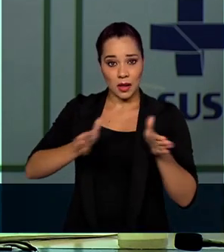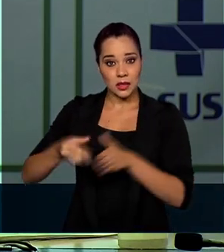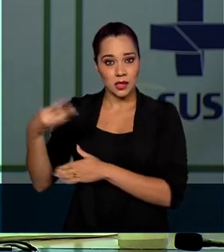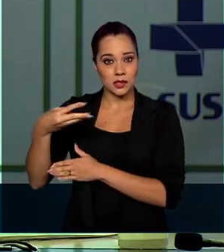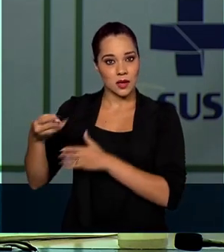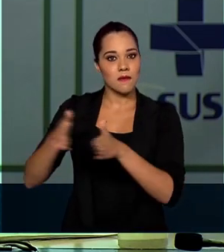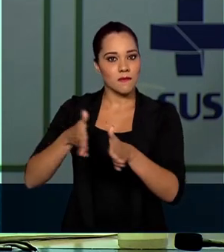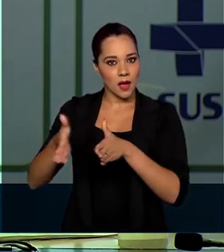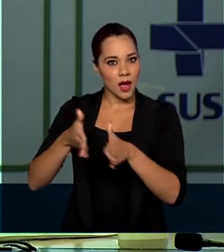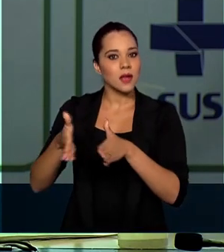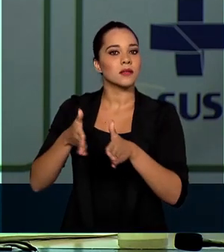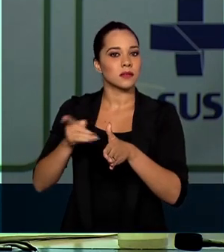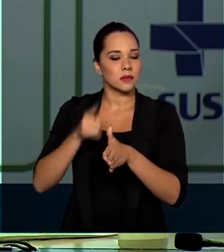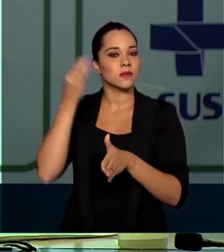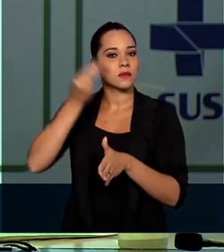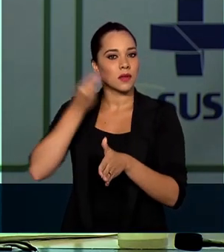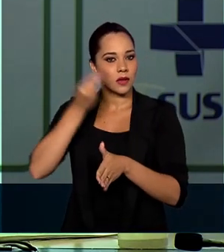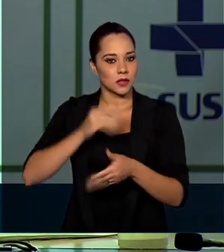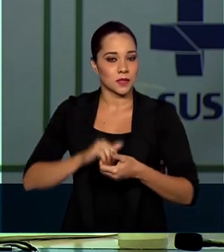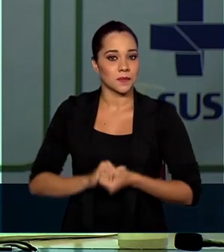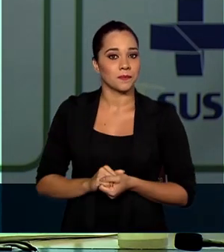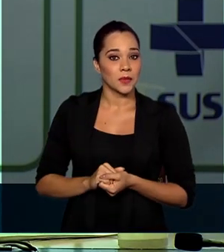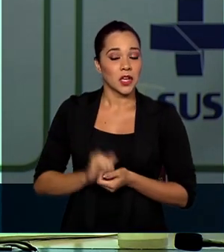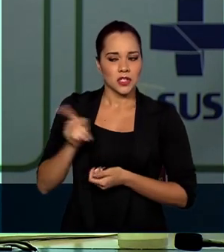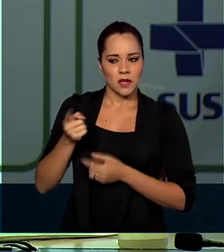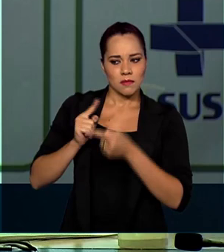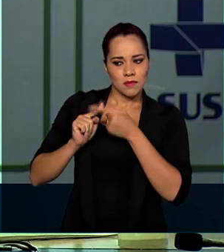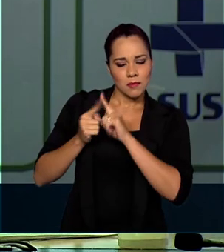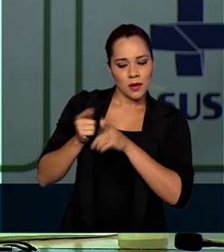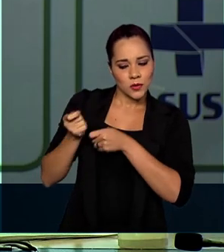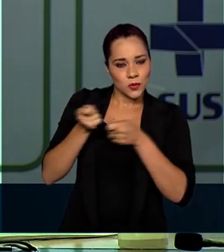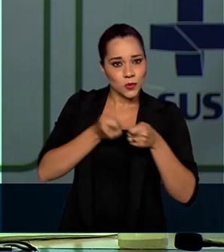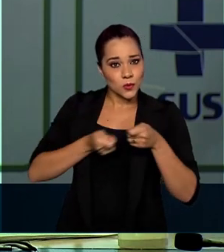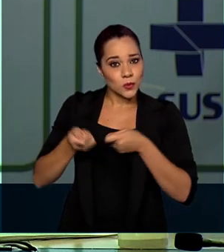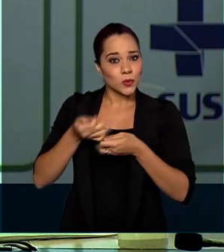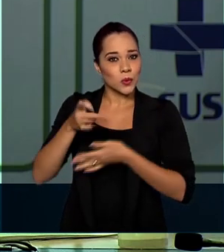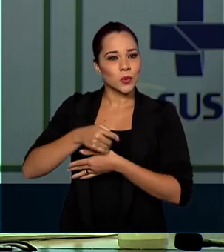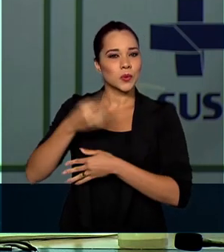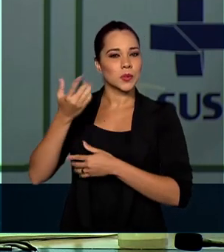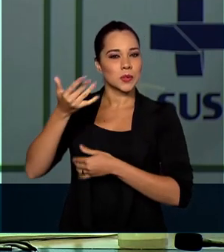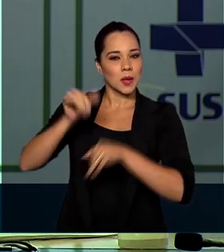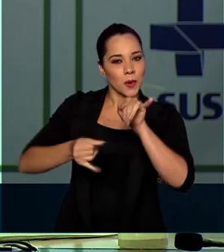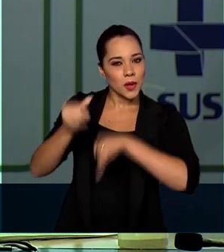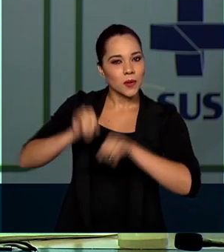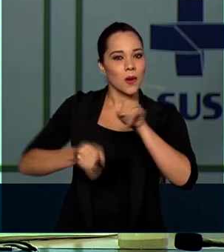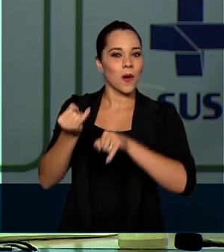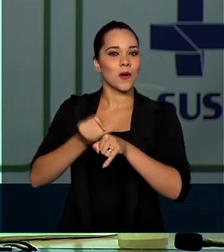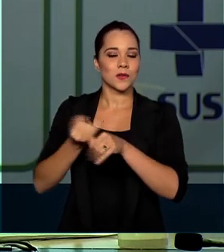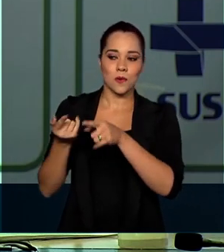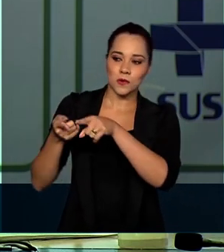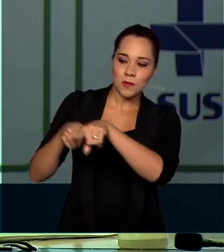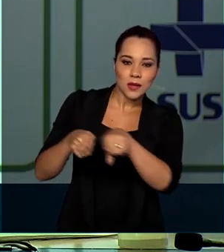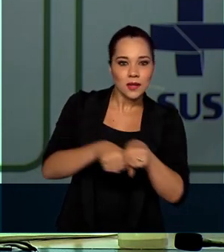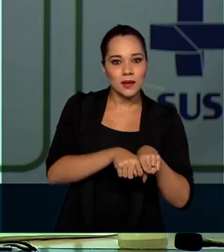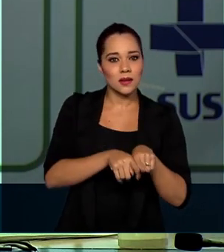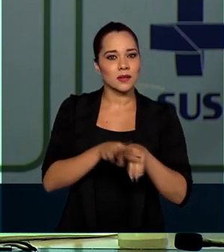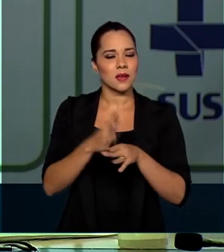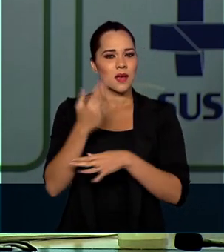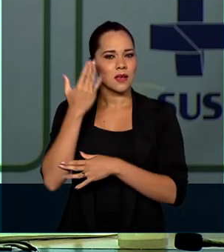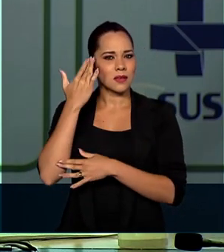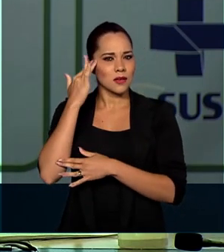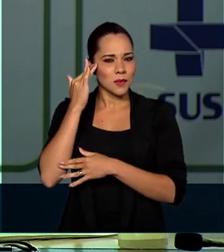terceira fase de seus testes. Mantemos diálogos com os laboratórios, com as parcerias, entendimentos